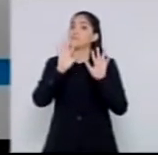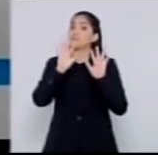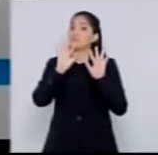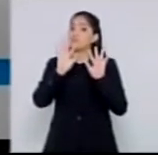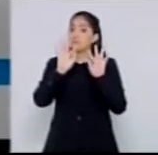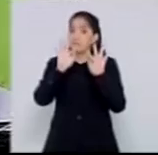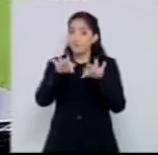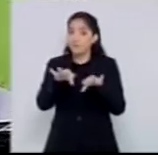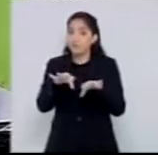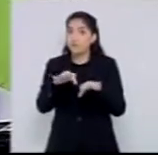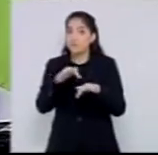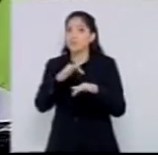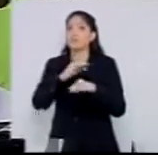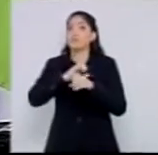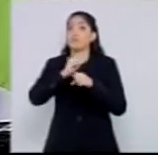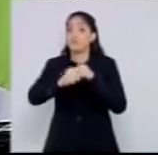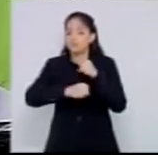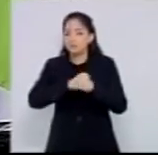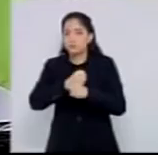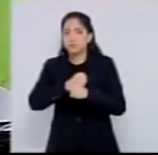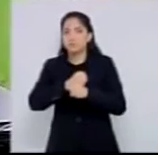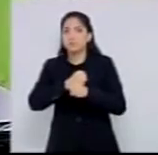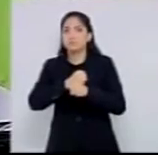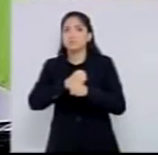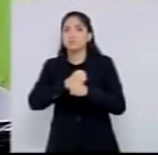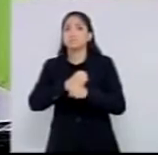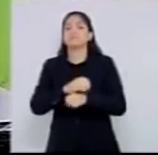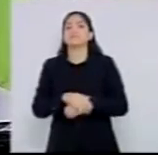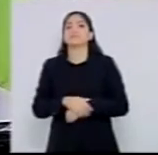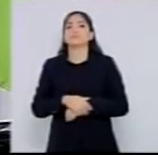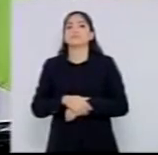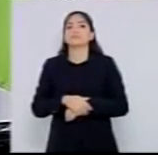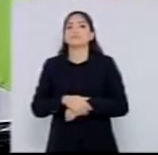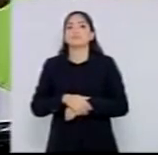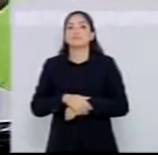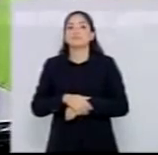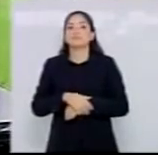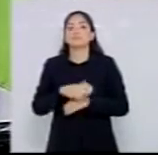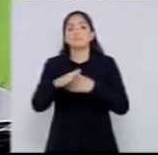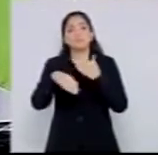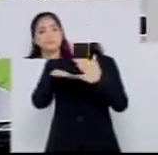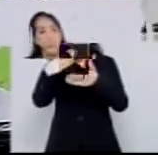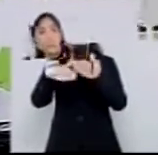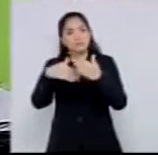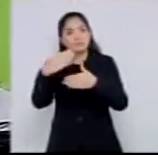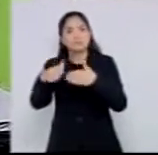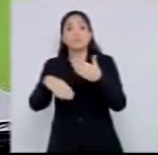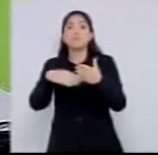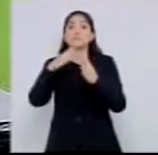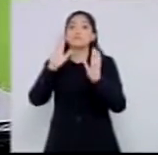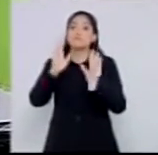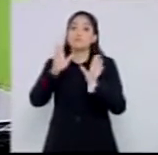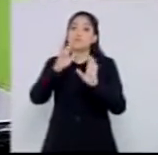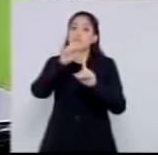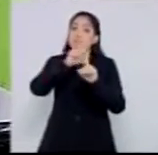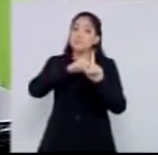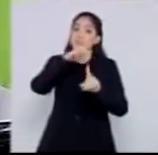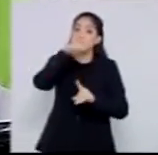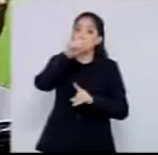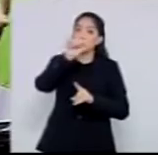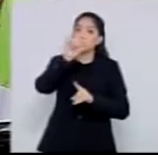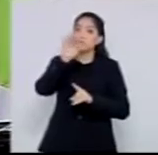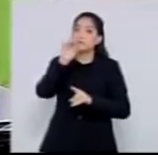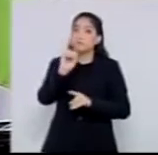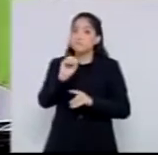acontecendo, não estava acontecendo. Bom, passou, passa mais uma lá. Em maio de 2014, como não